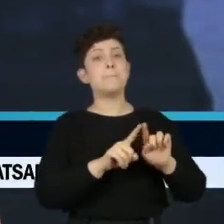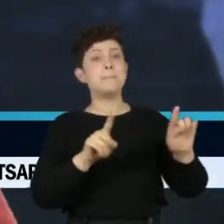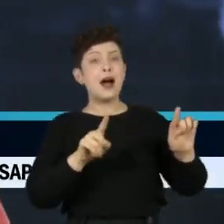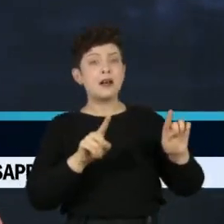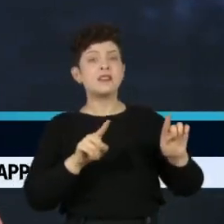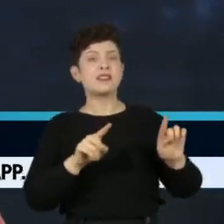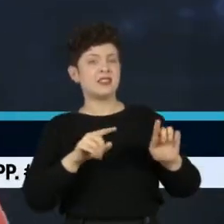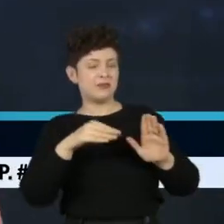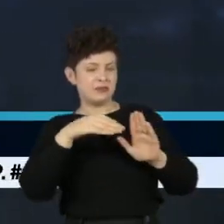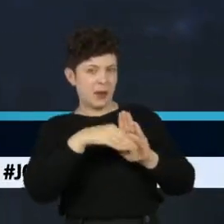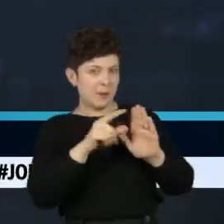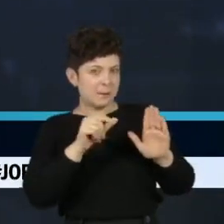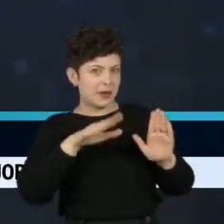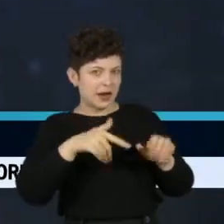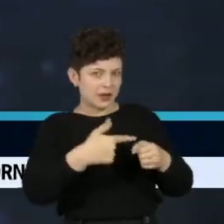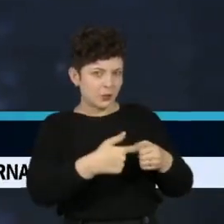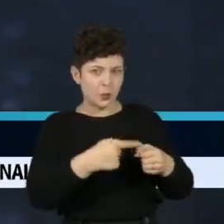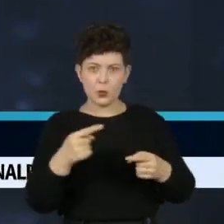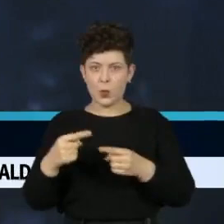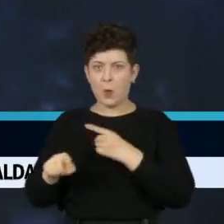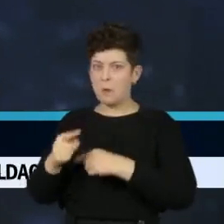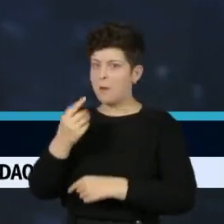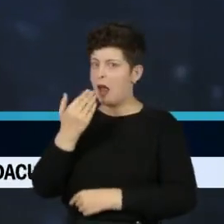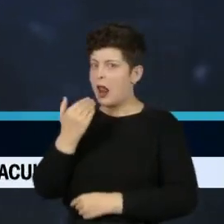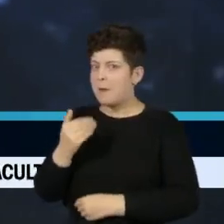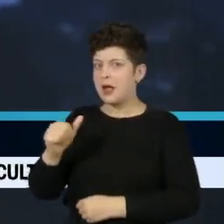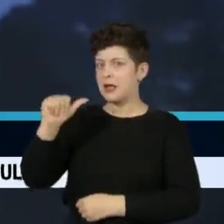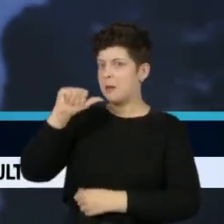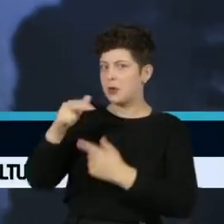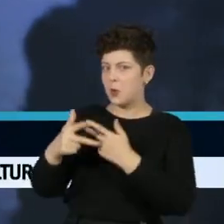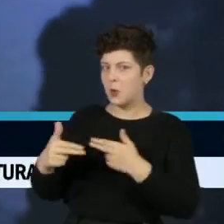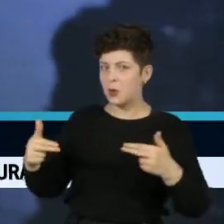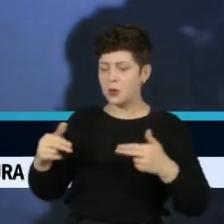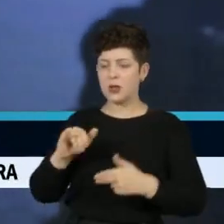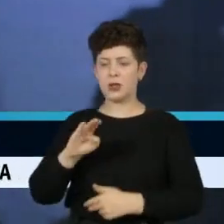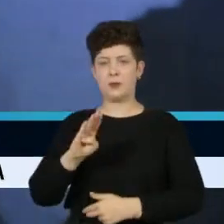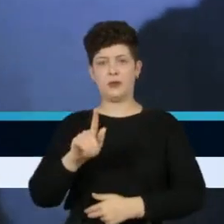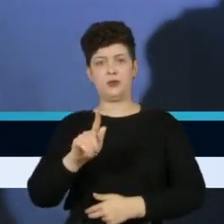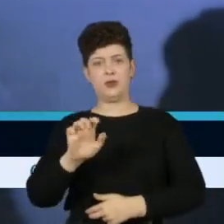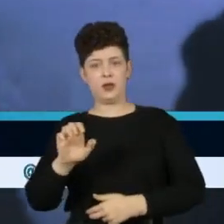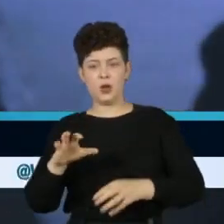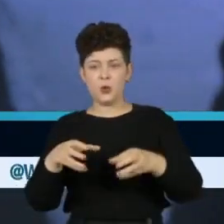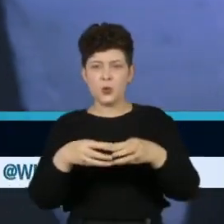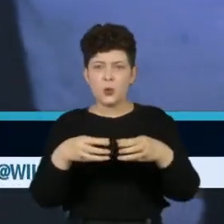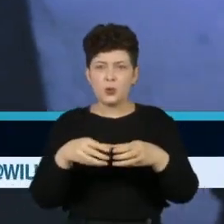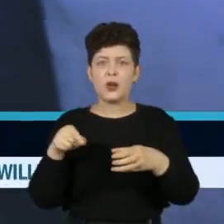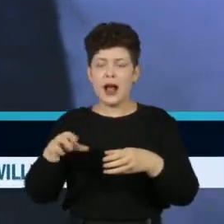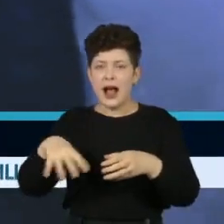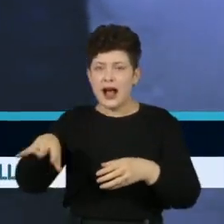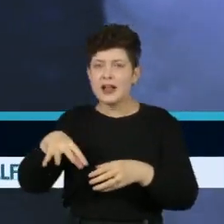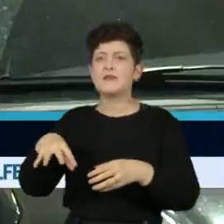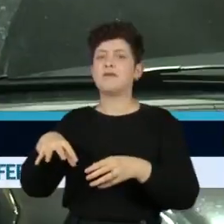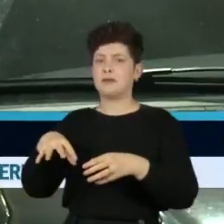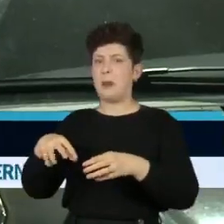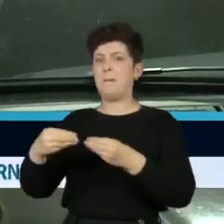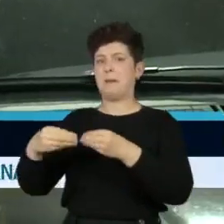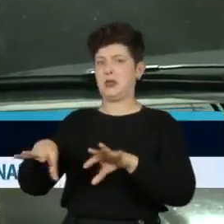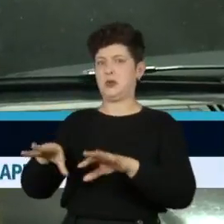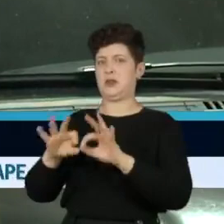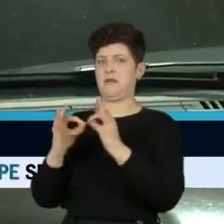chamada deflação não chegou aos alimentos e bebidas, segundo o IBGE, o grupo que mais pesa no orçamento das famílias.